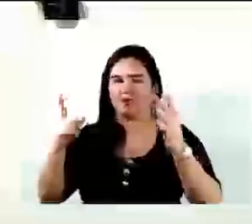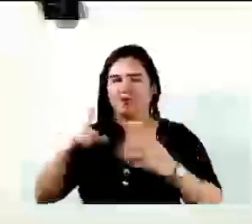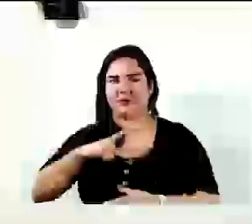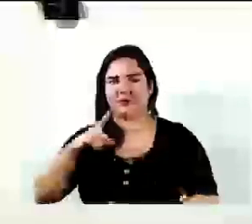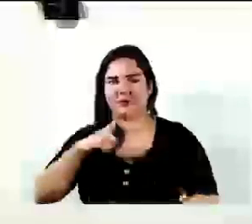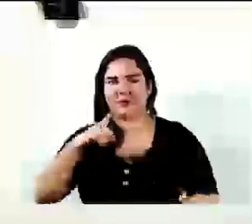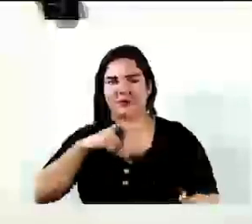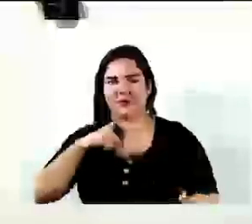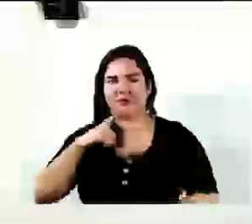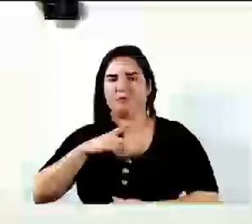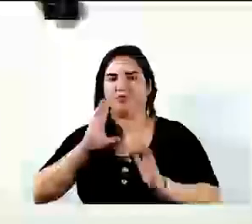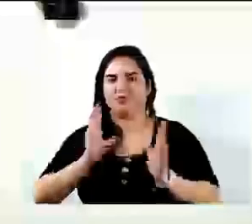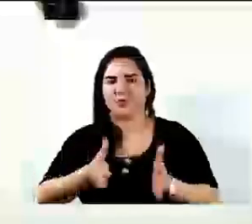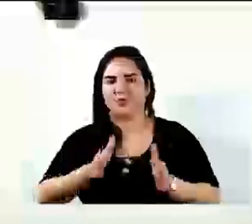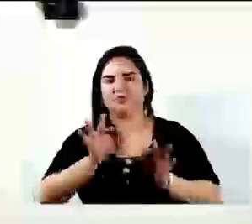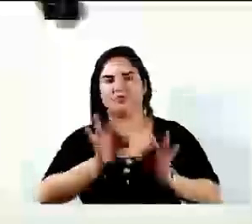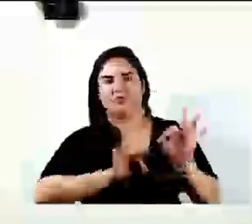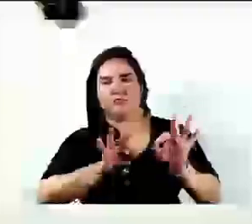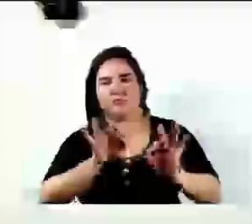colocado essa